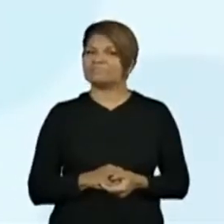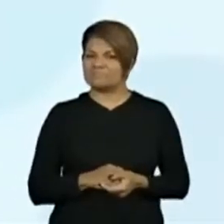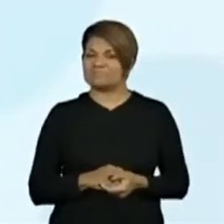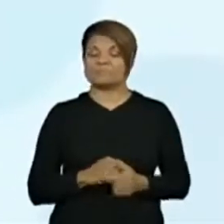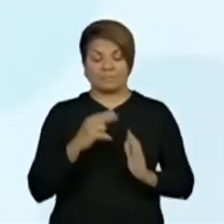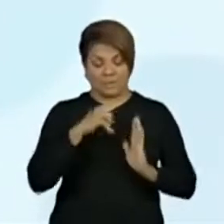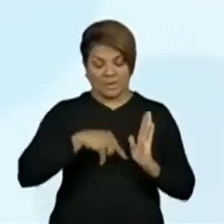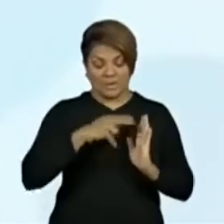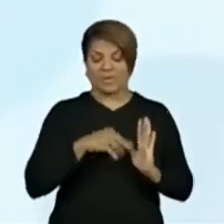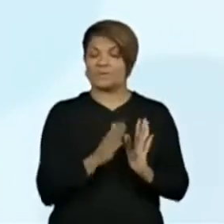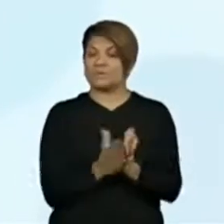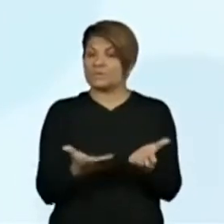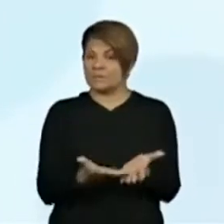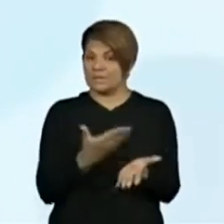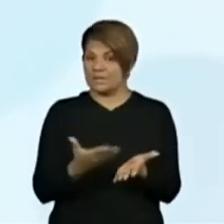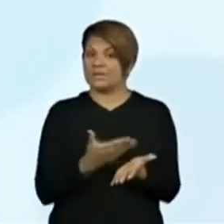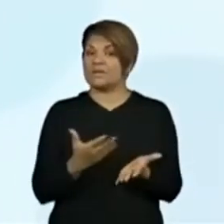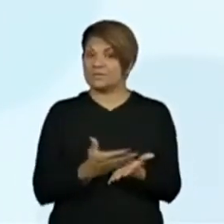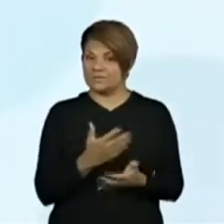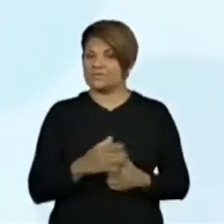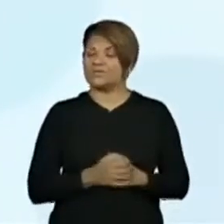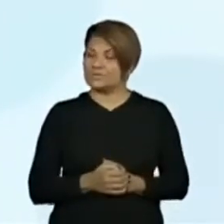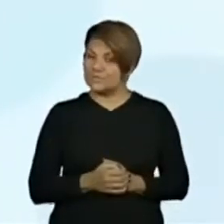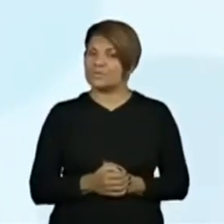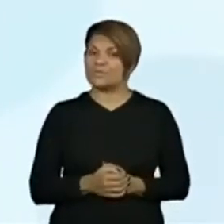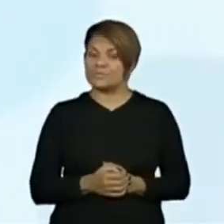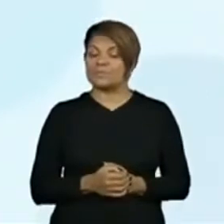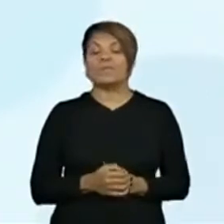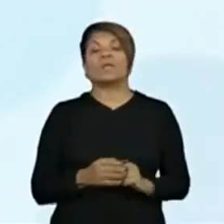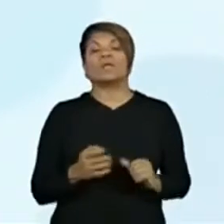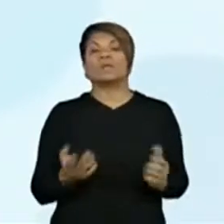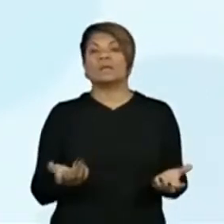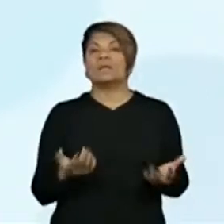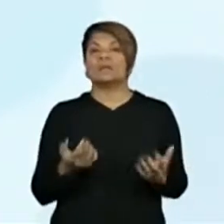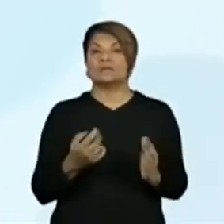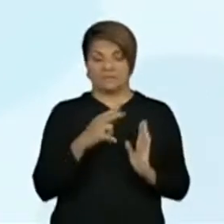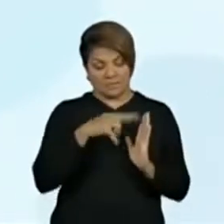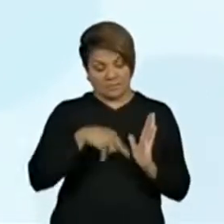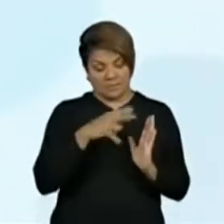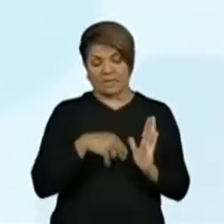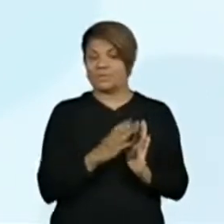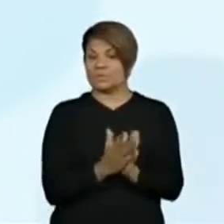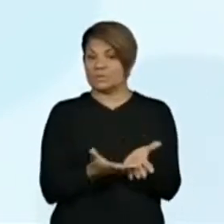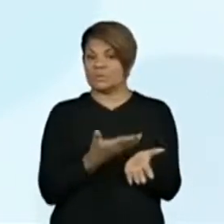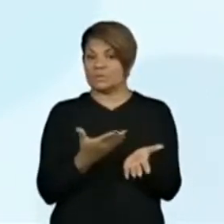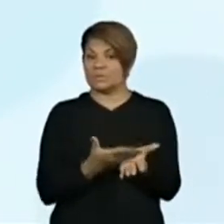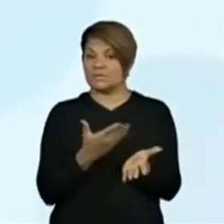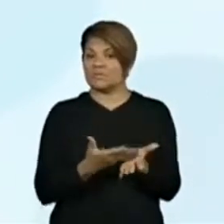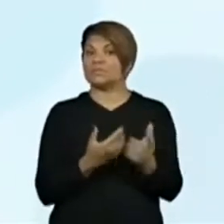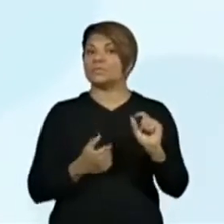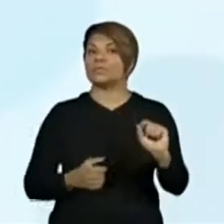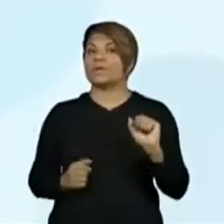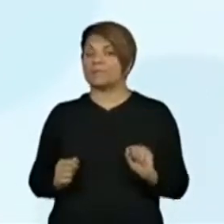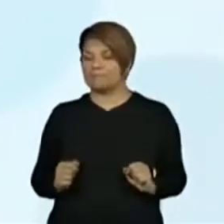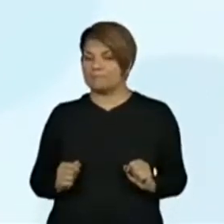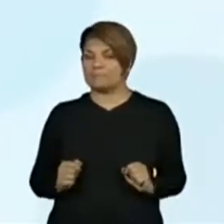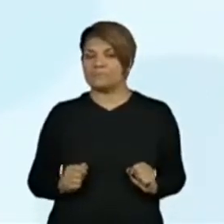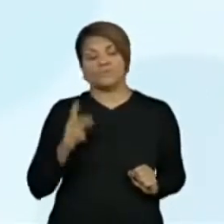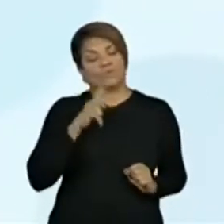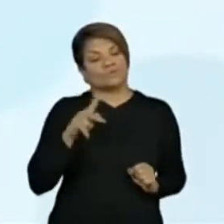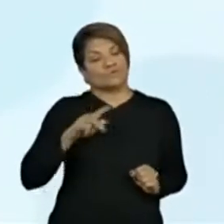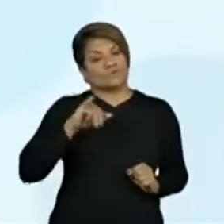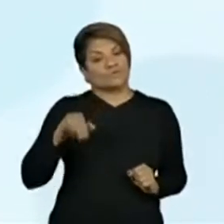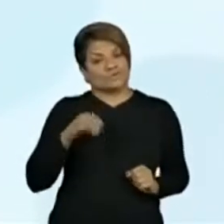Sim. Um livro na cozinha, professora Vivi? Ela está lendo um livro de... Sim, a professora Jéssica diz que